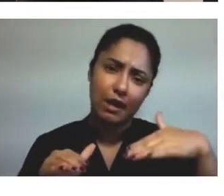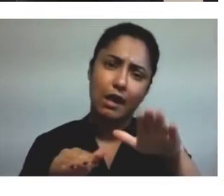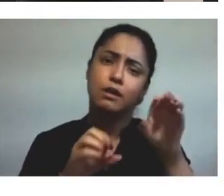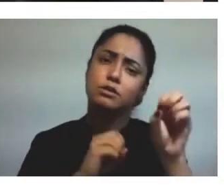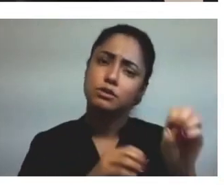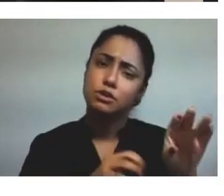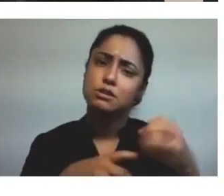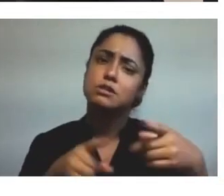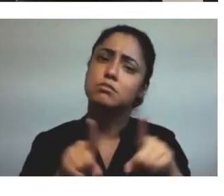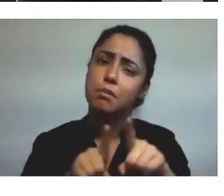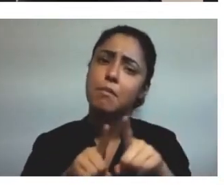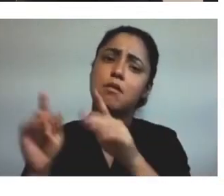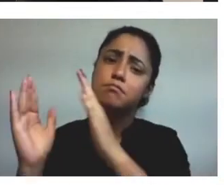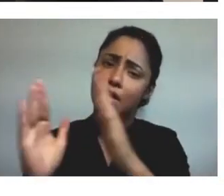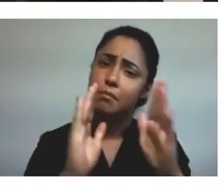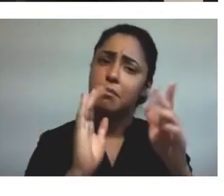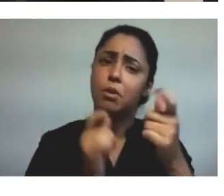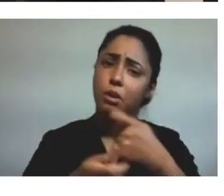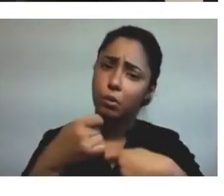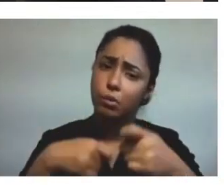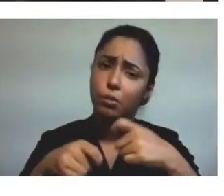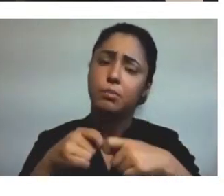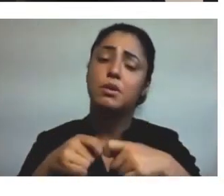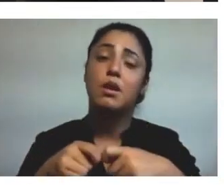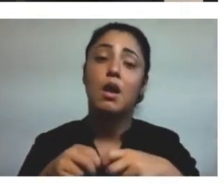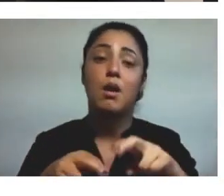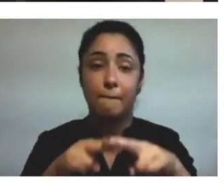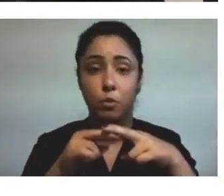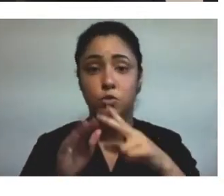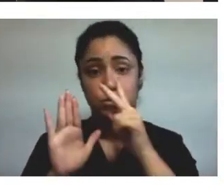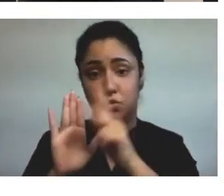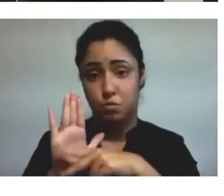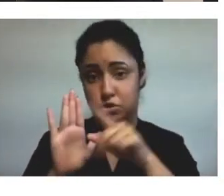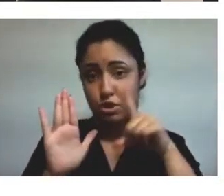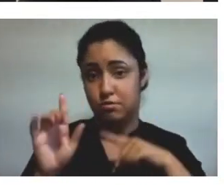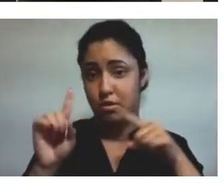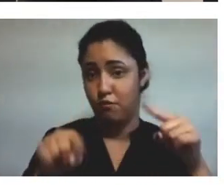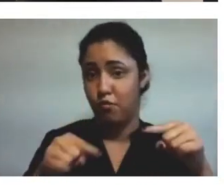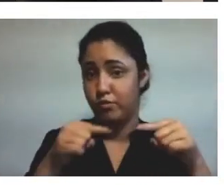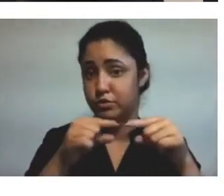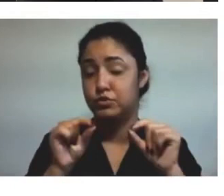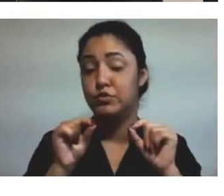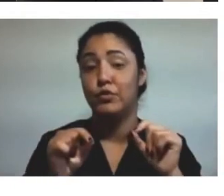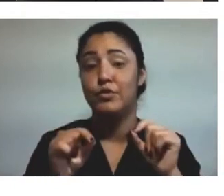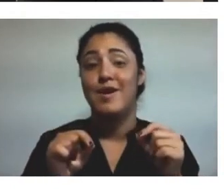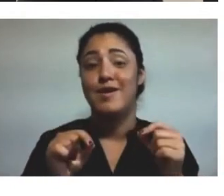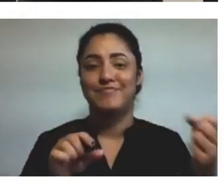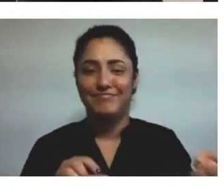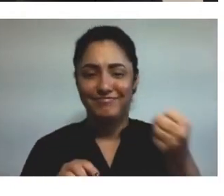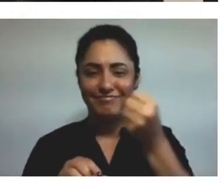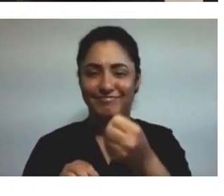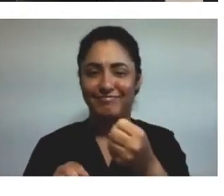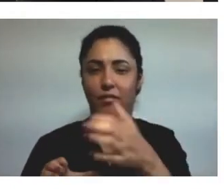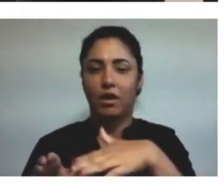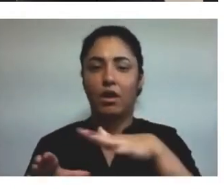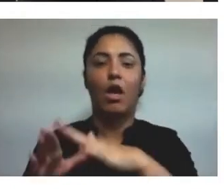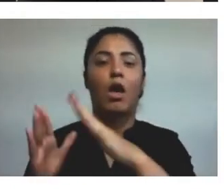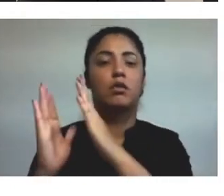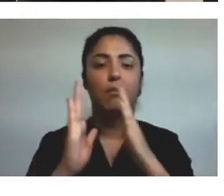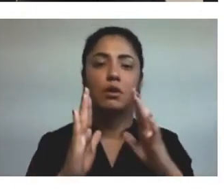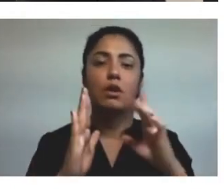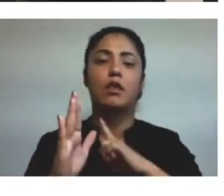própria biblioteconomia, né? Então, o projeto teve como objetivo a inserção dos alunos no ambiente da biblioteca por meio de uma dinâmica